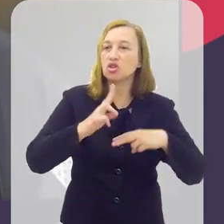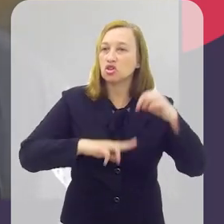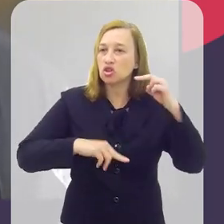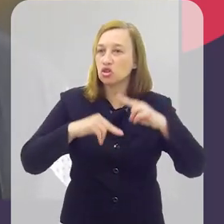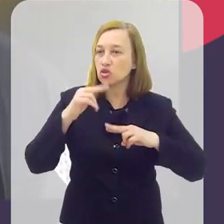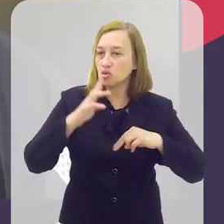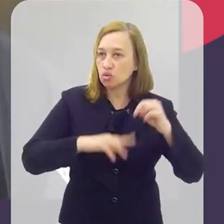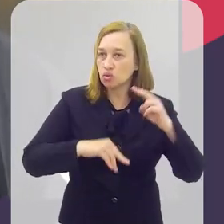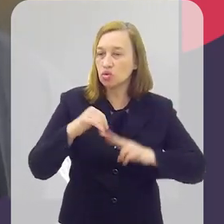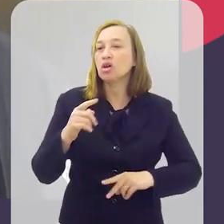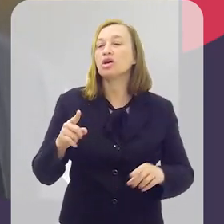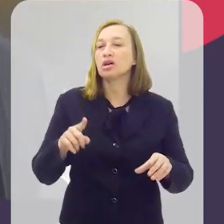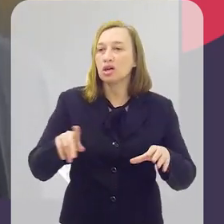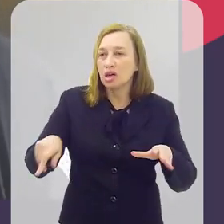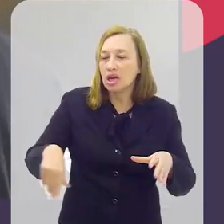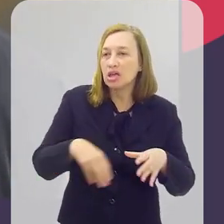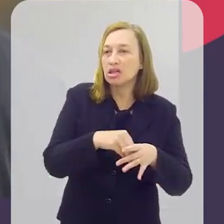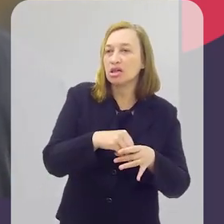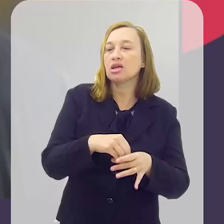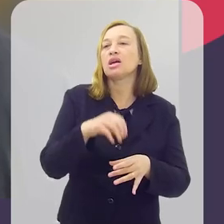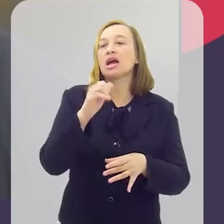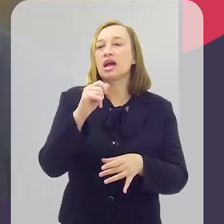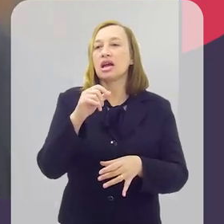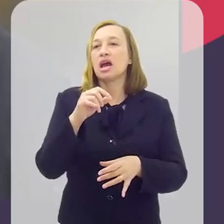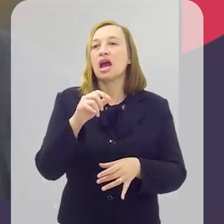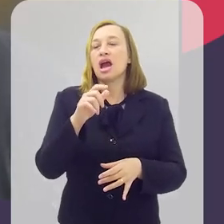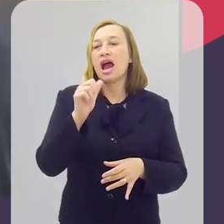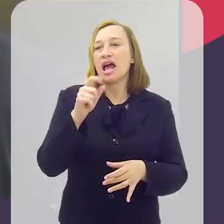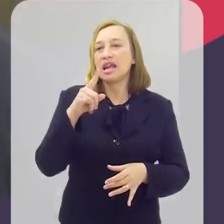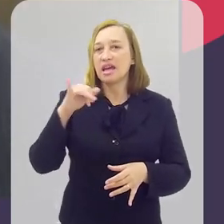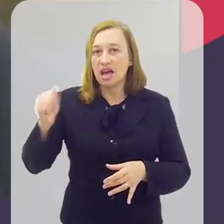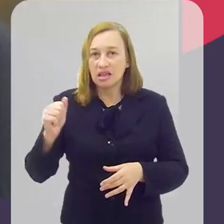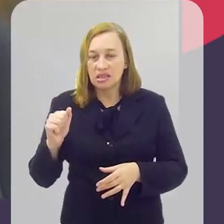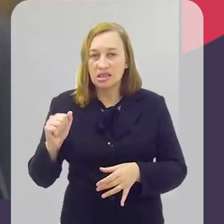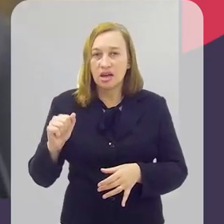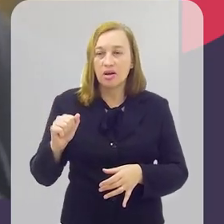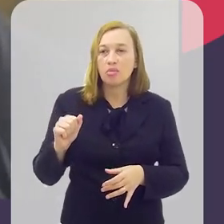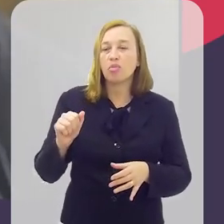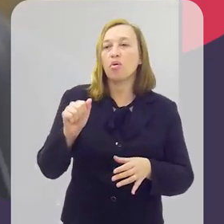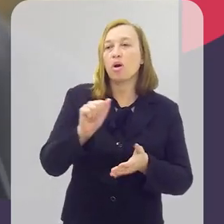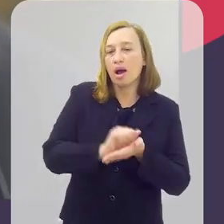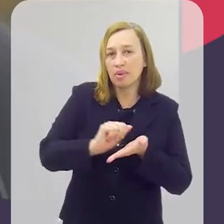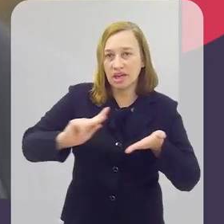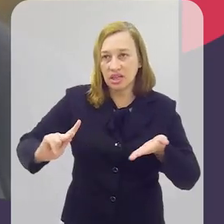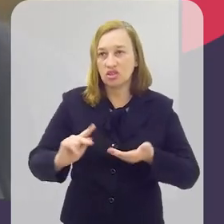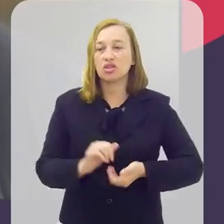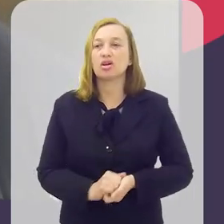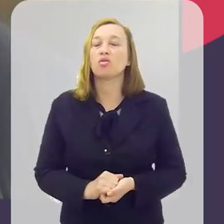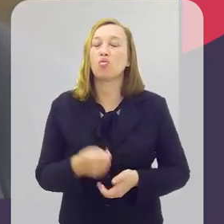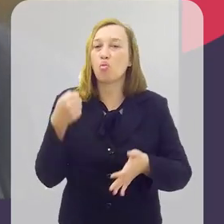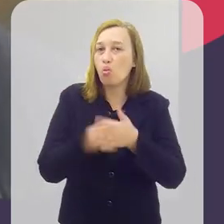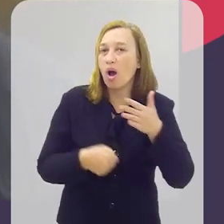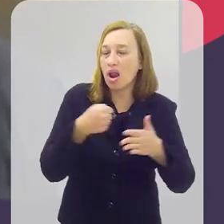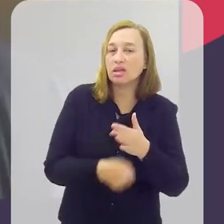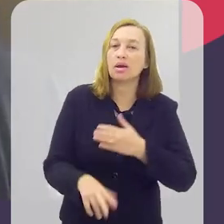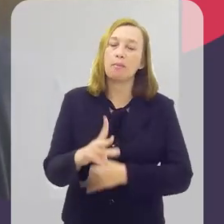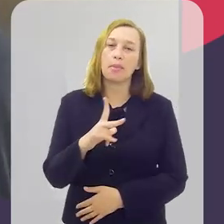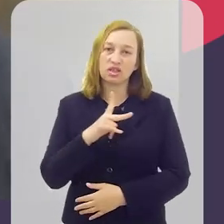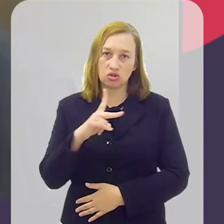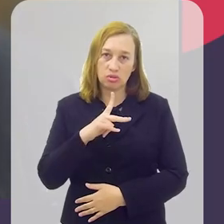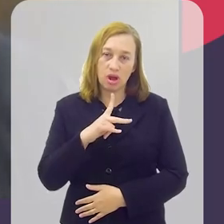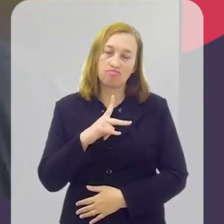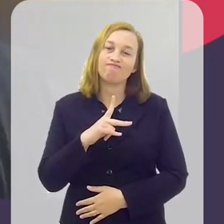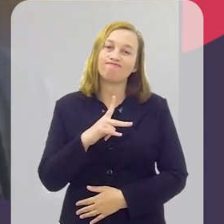E sou um dos integrantes da Aliança dos Entregadores por Aplicativos. E, assim, uma luta pessoal